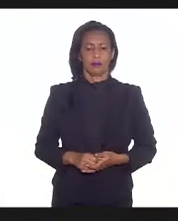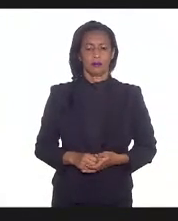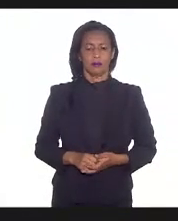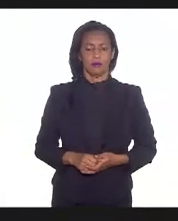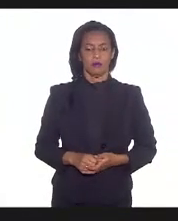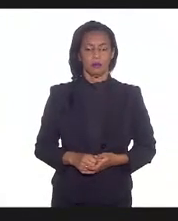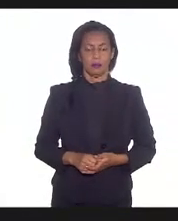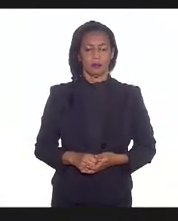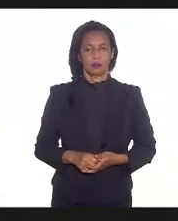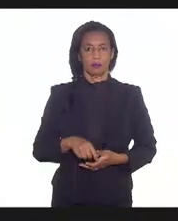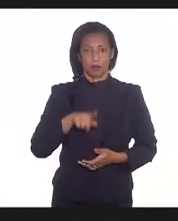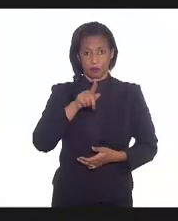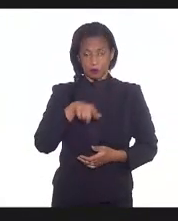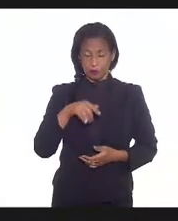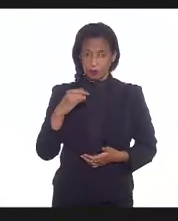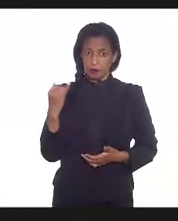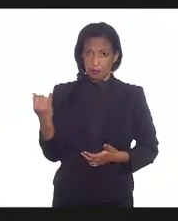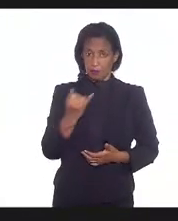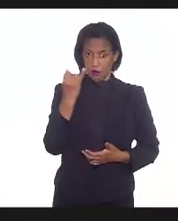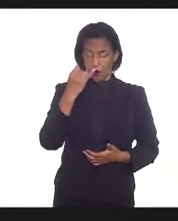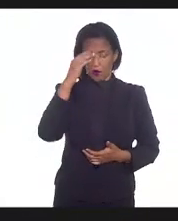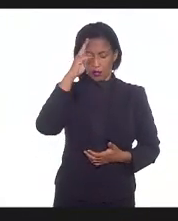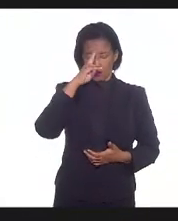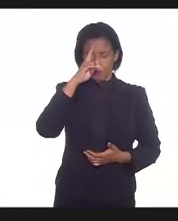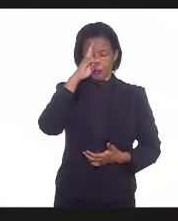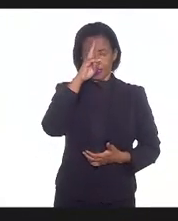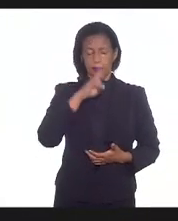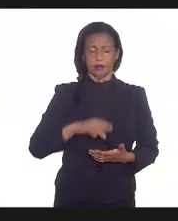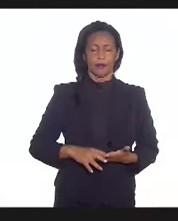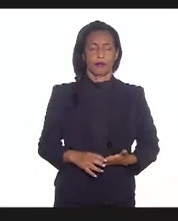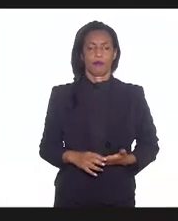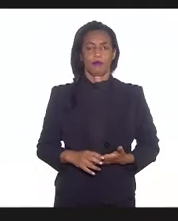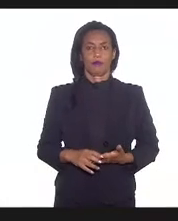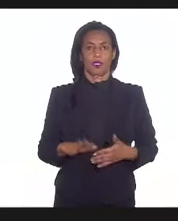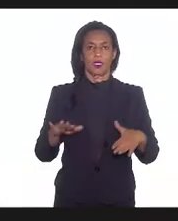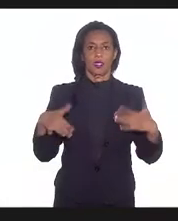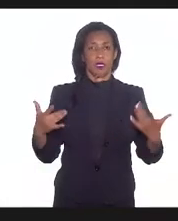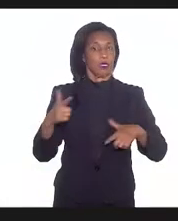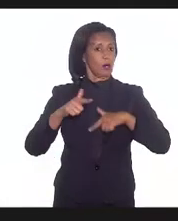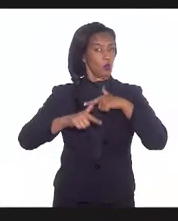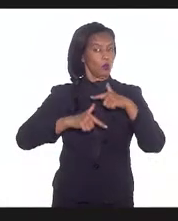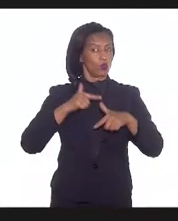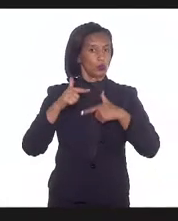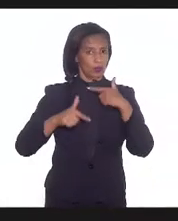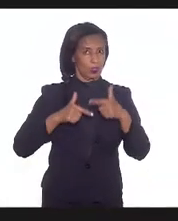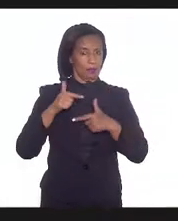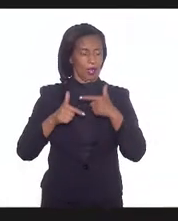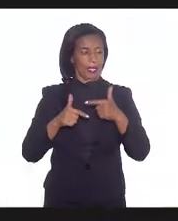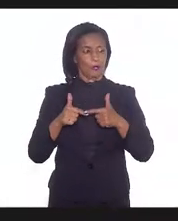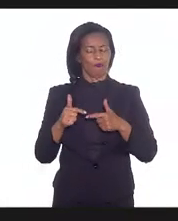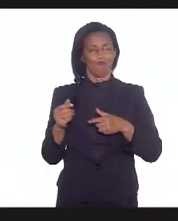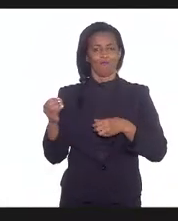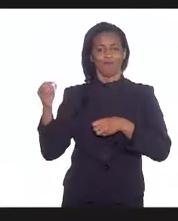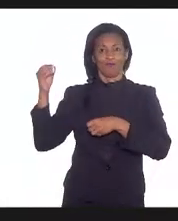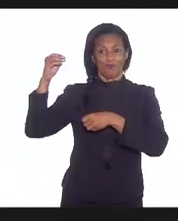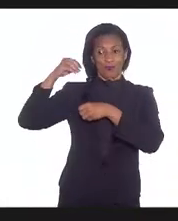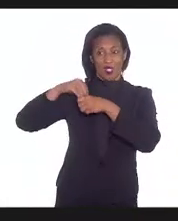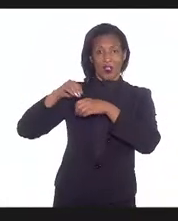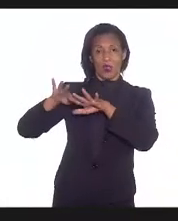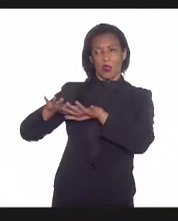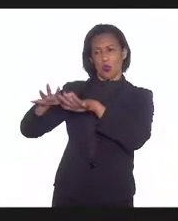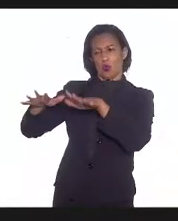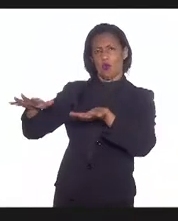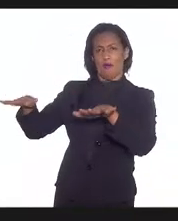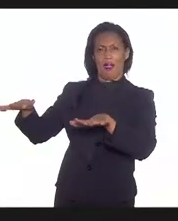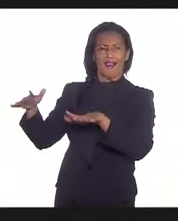É importante a gente lembrar aqui que o trabalho embarcado já é um trabalho com uma sobrecarga